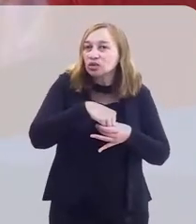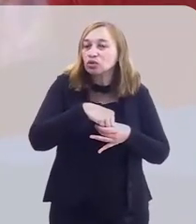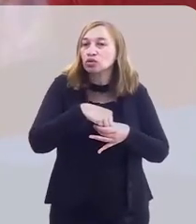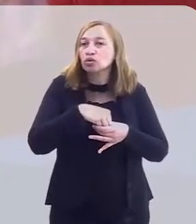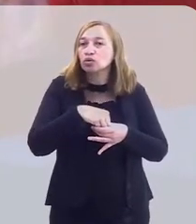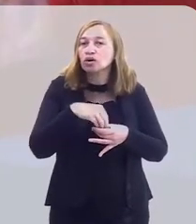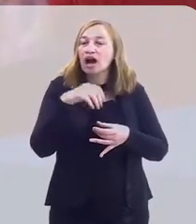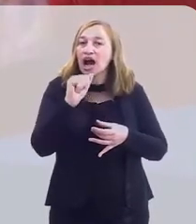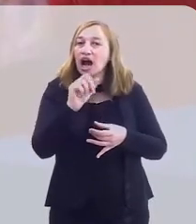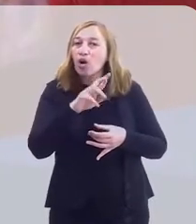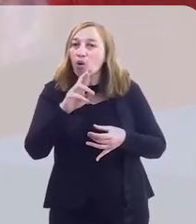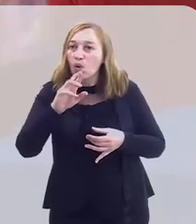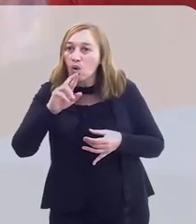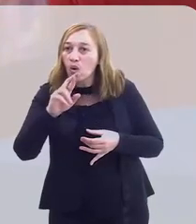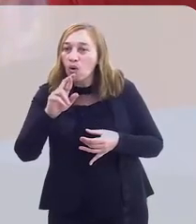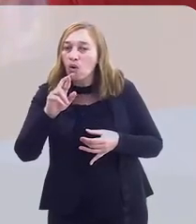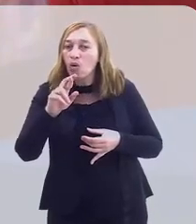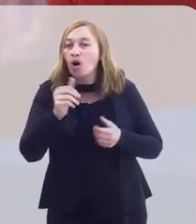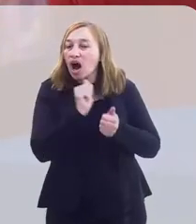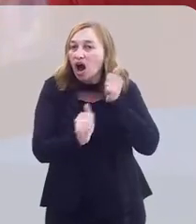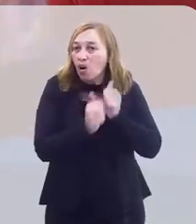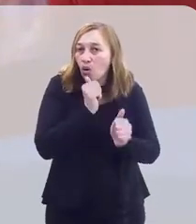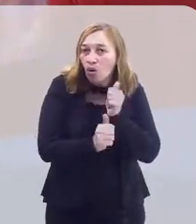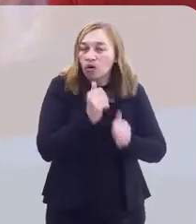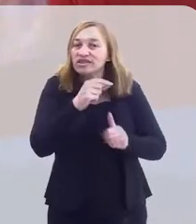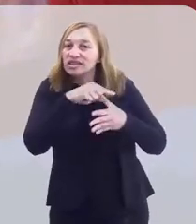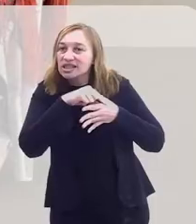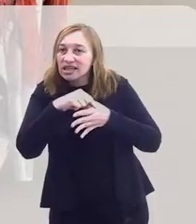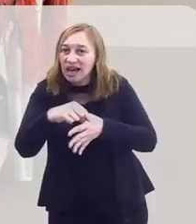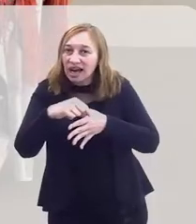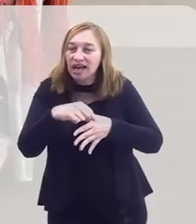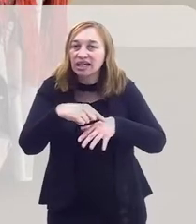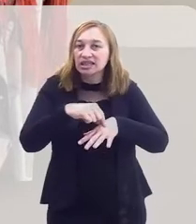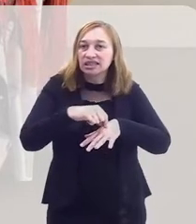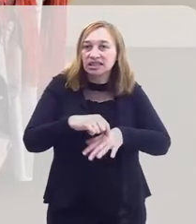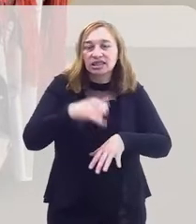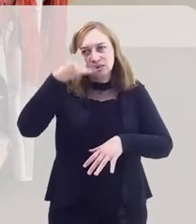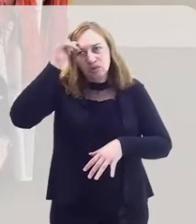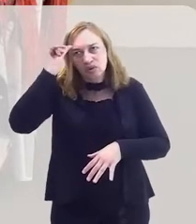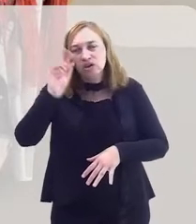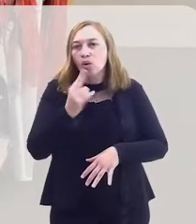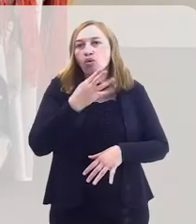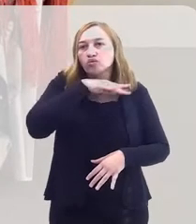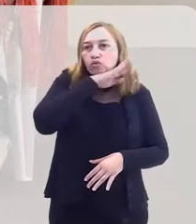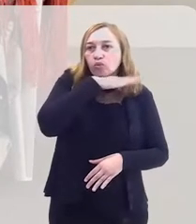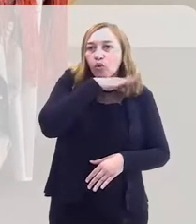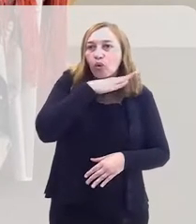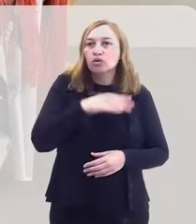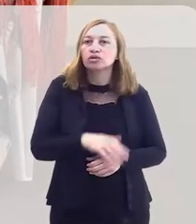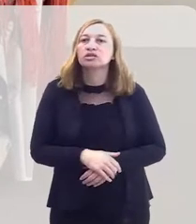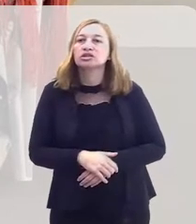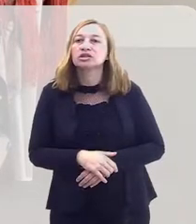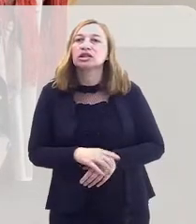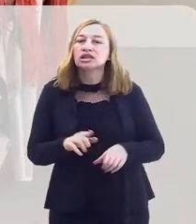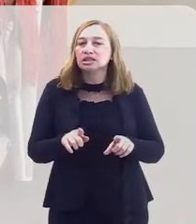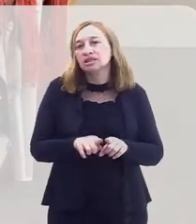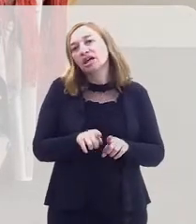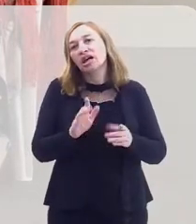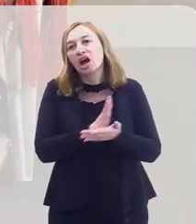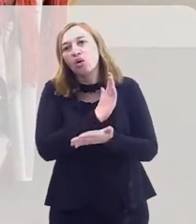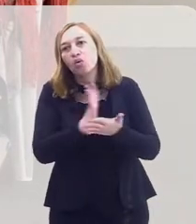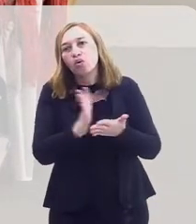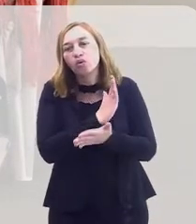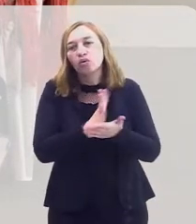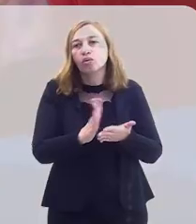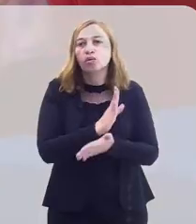recheia-se com arroz, carne bovina ou carne suína. Tem